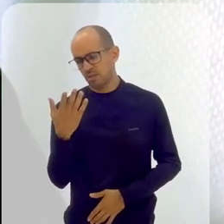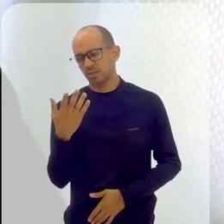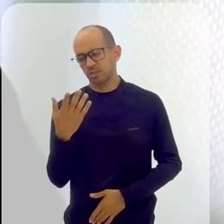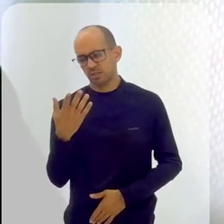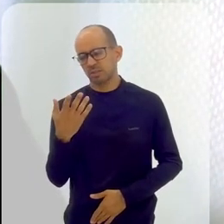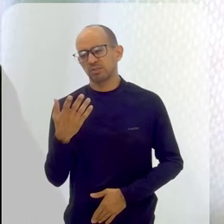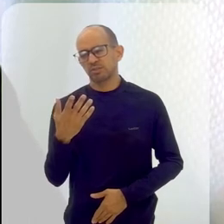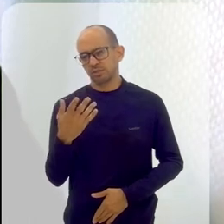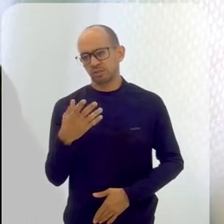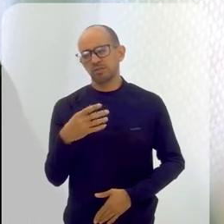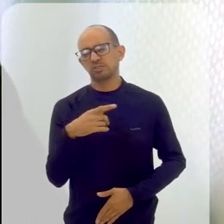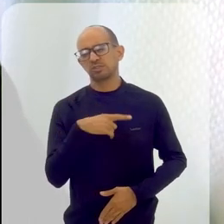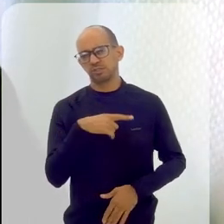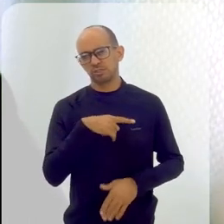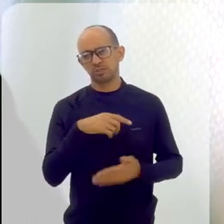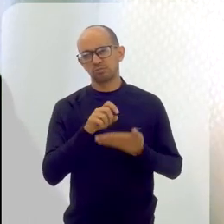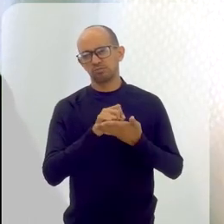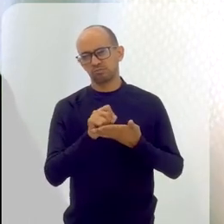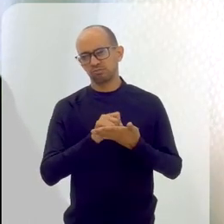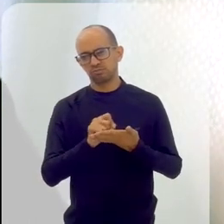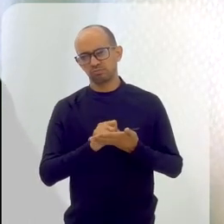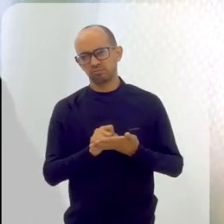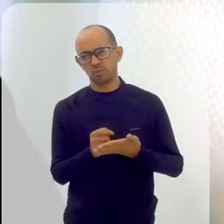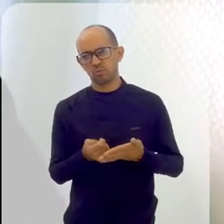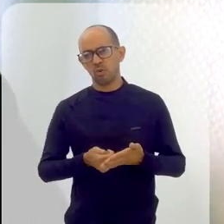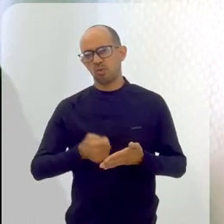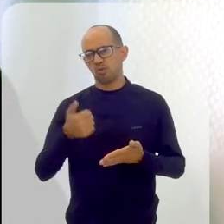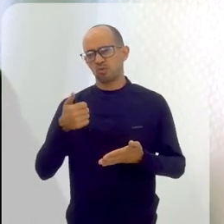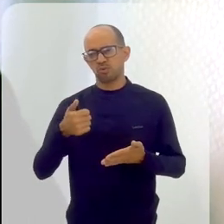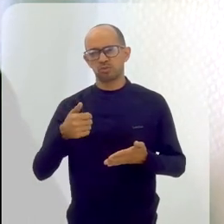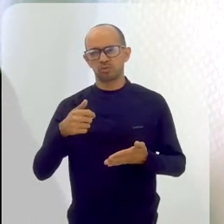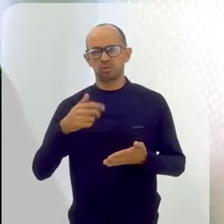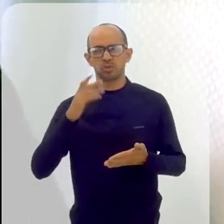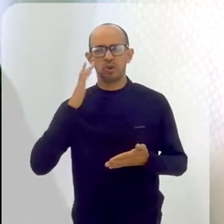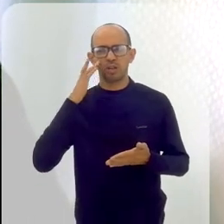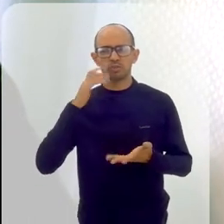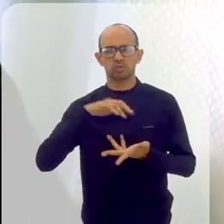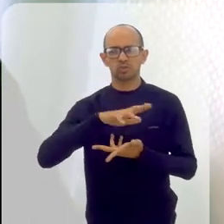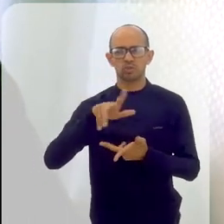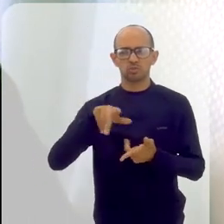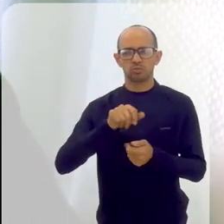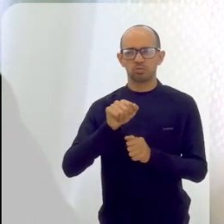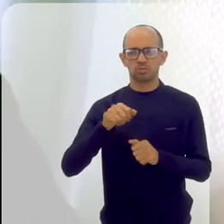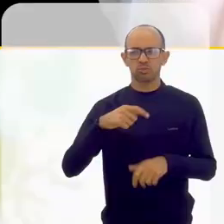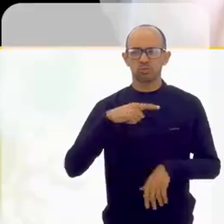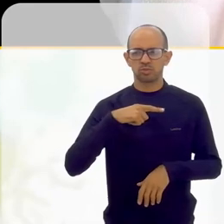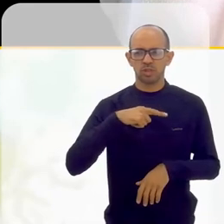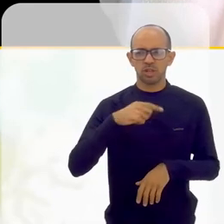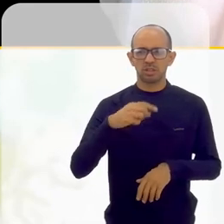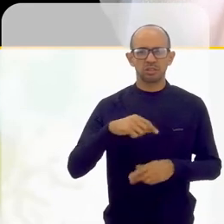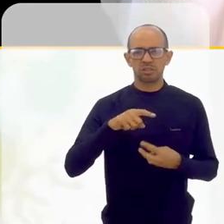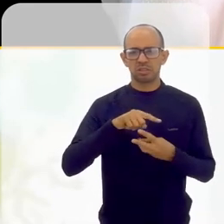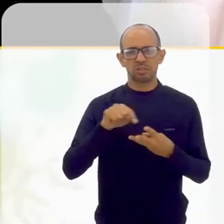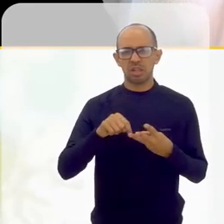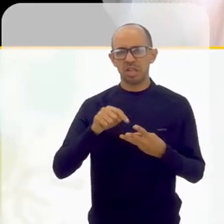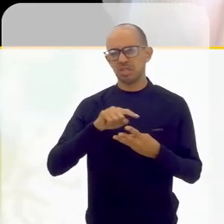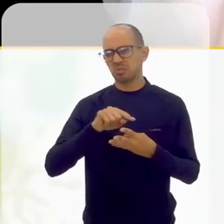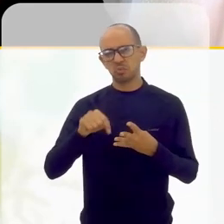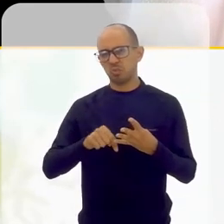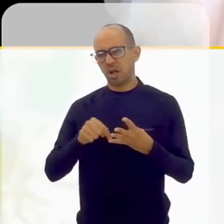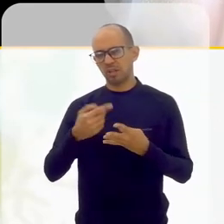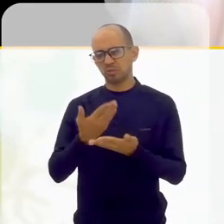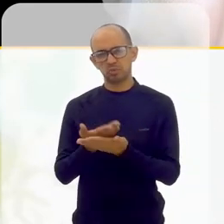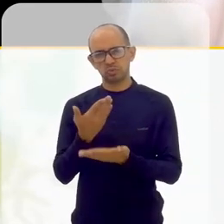E existem poucas escritas sobre a linguagem. Existem, se eu não me engano, no mundo inteiro três ou quatro pesquisas